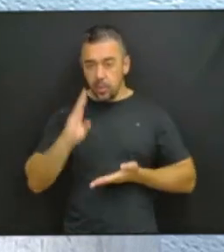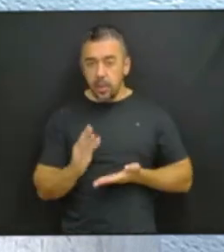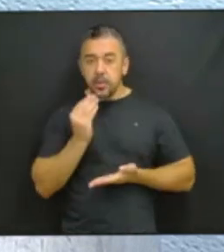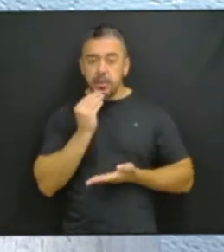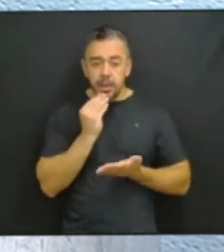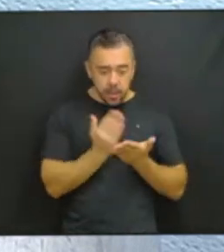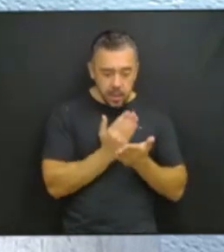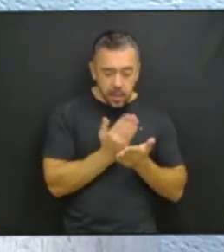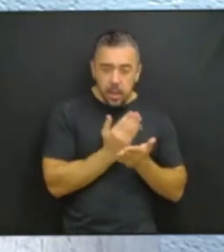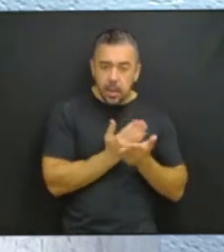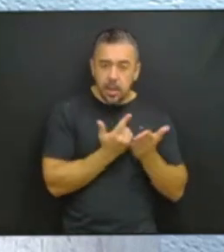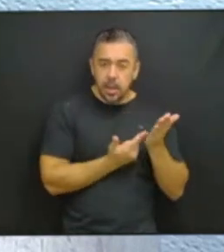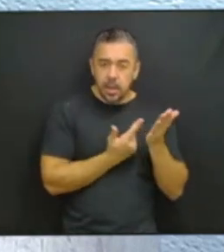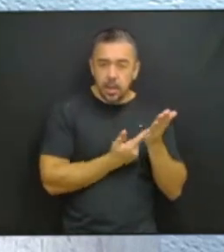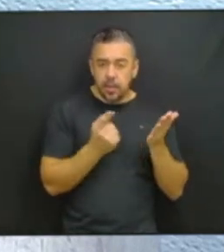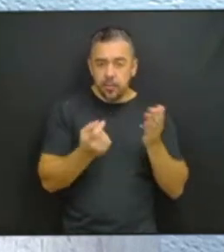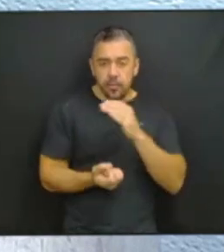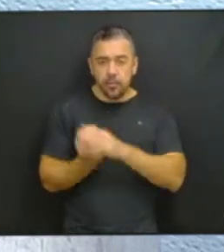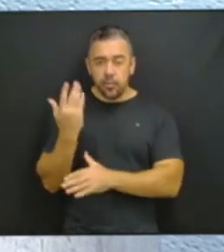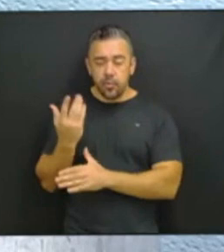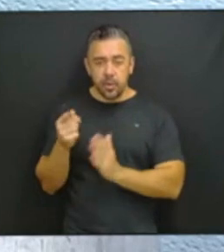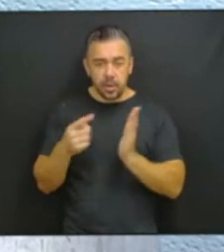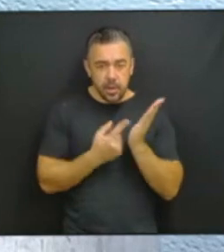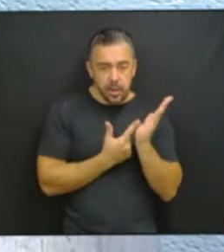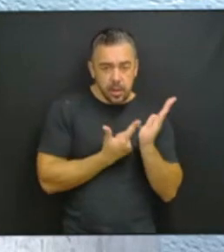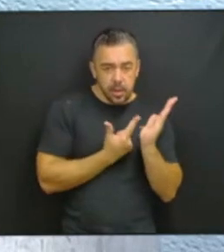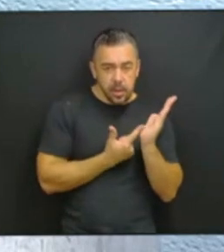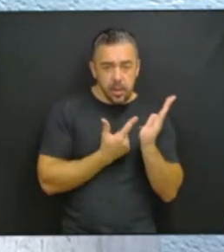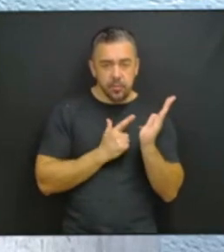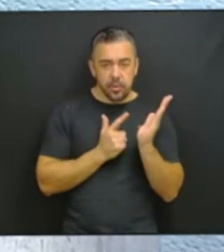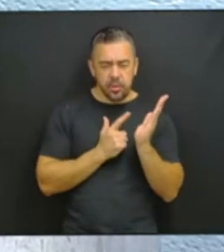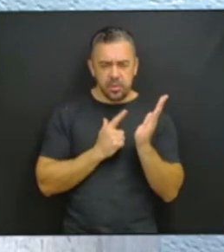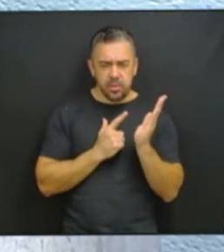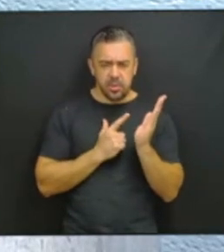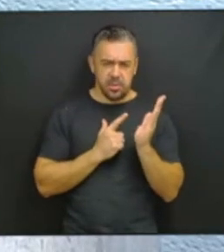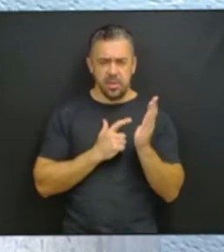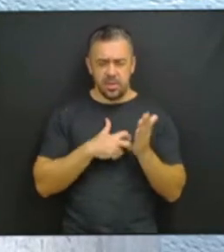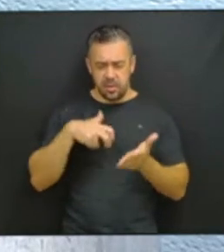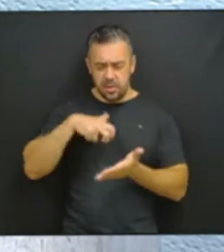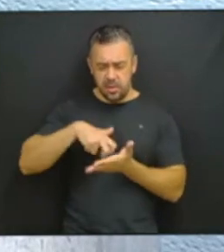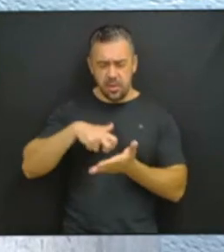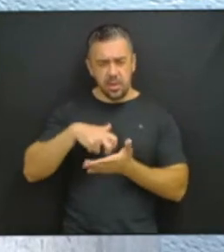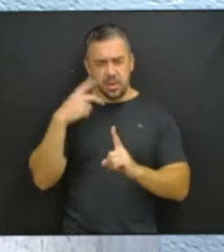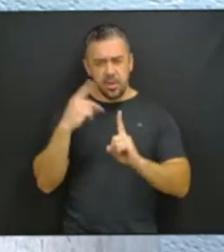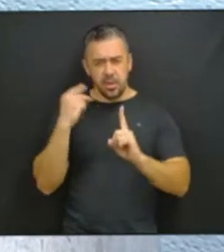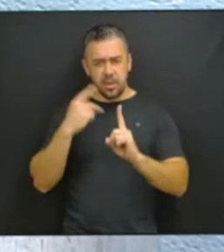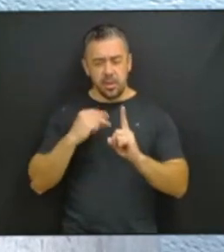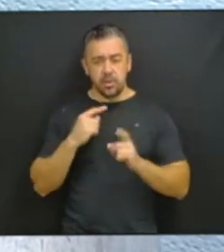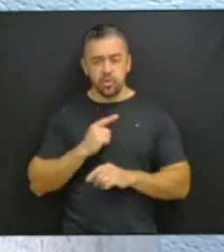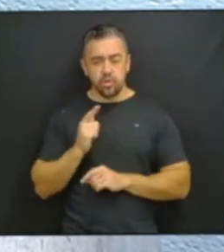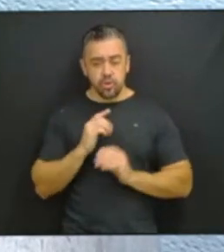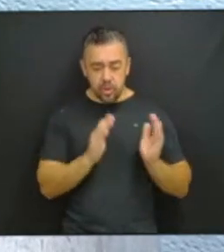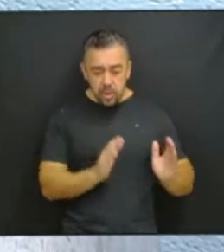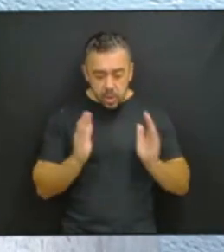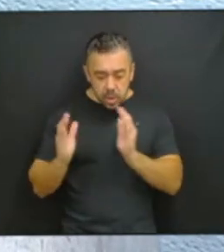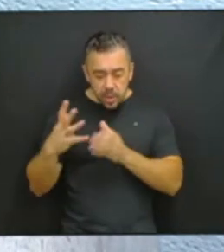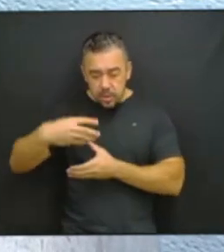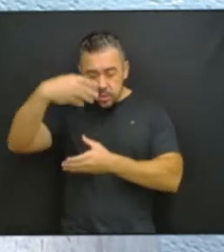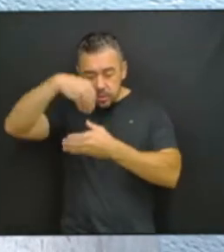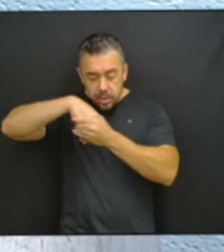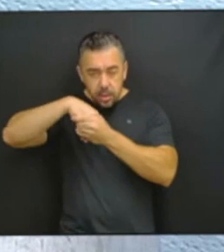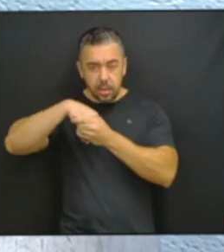de seu fundador de que foi vítima de uma tortura, tinha um departamento interno